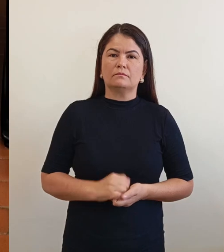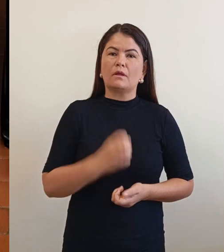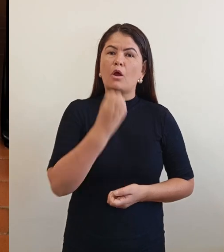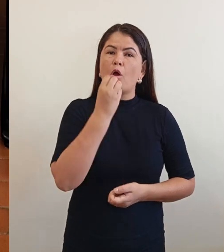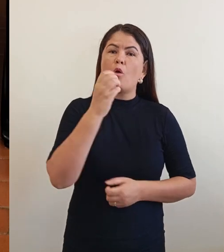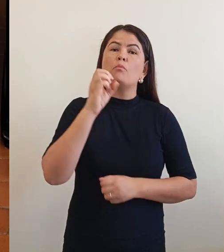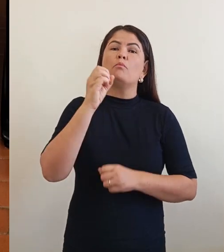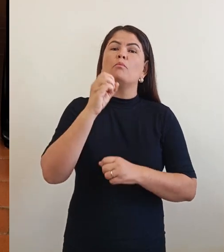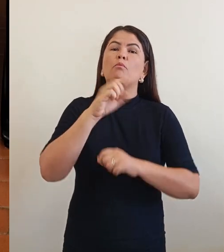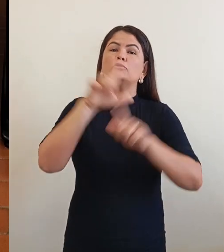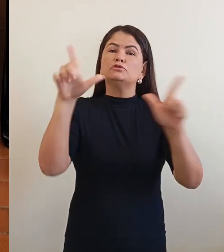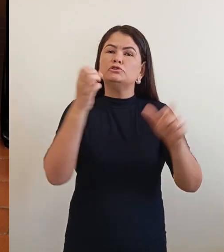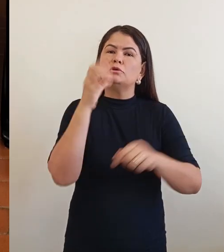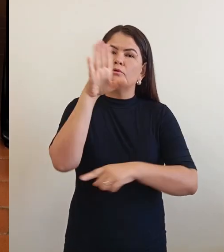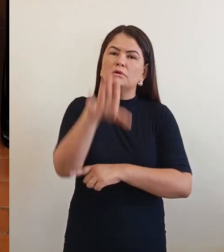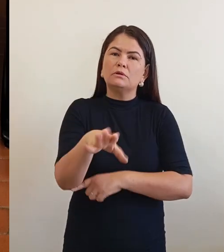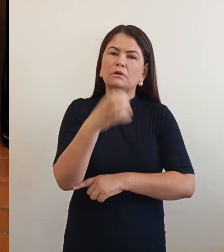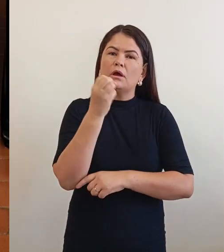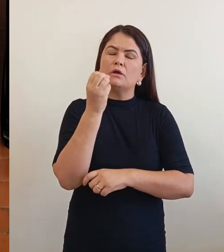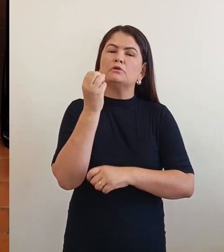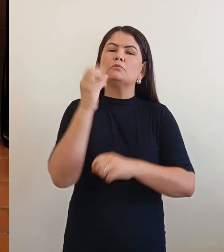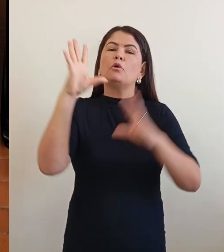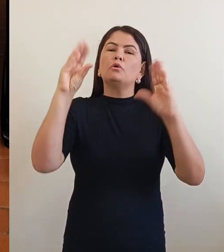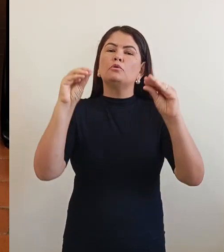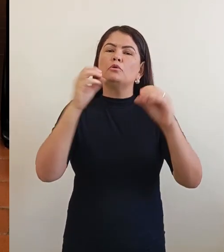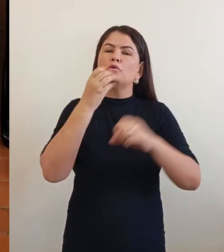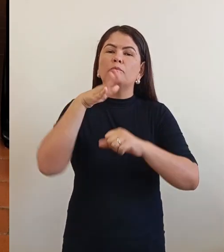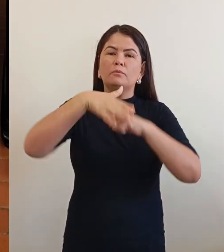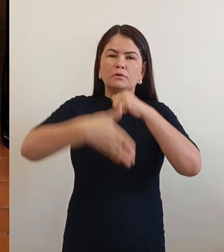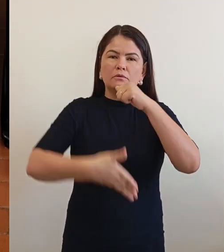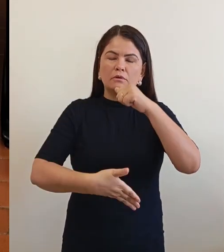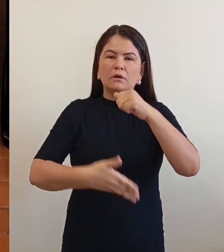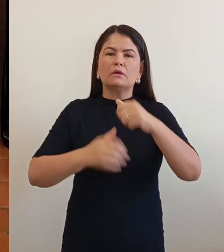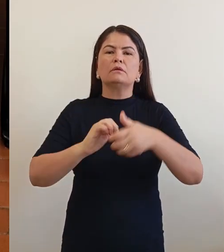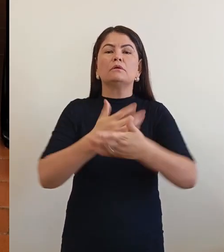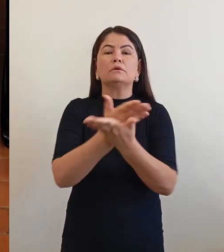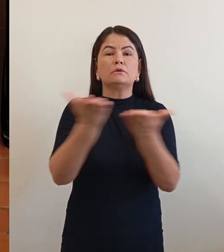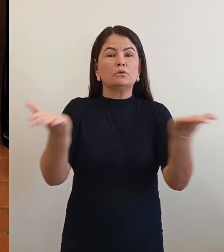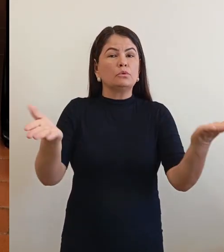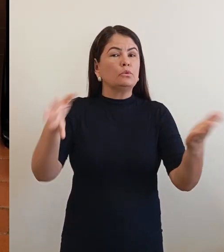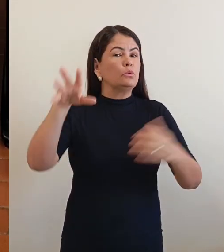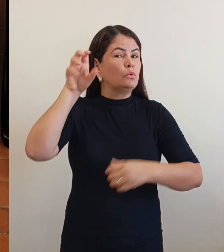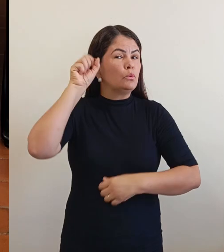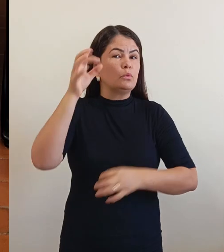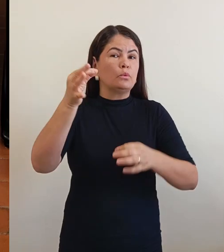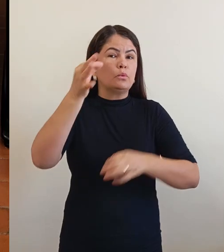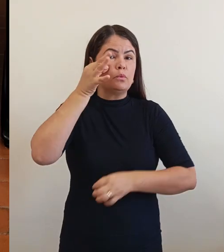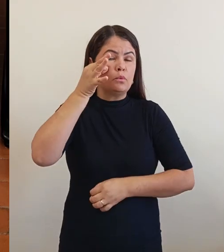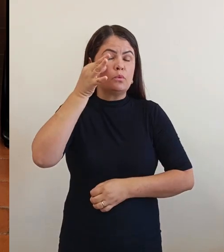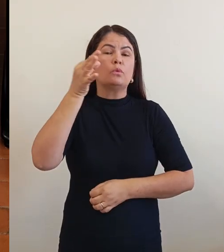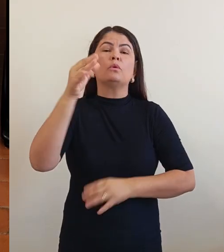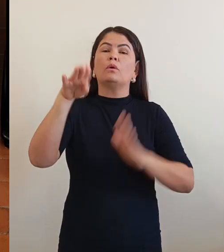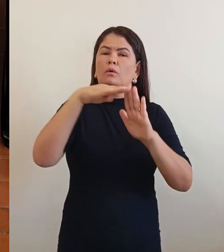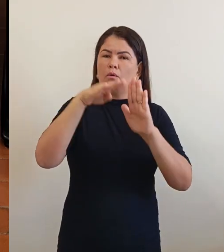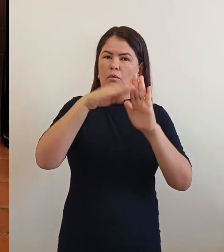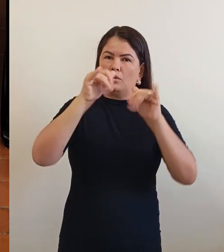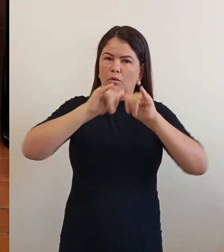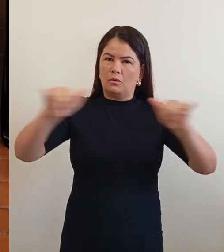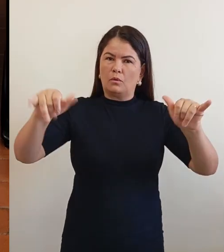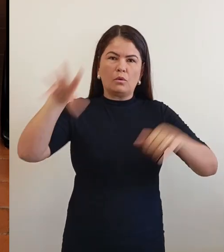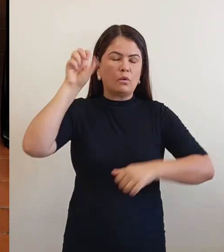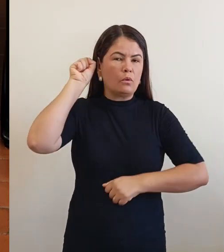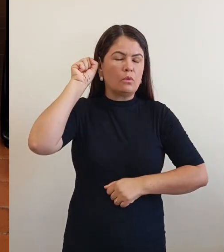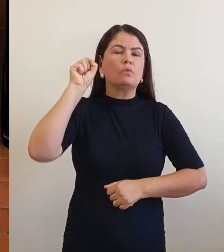Bom dia, boa tarde, boa noite, boa madrugada para você que nos ouve ou assiste ao programa Fala e